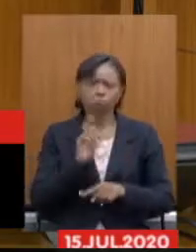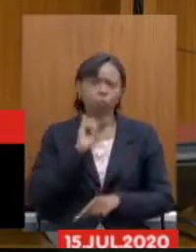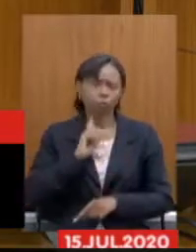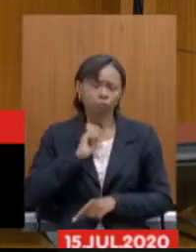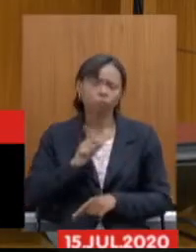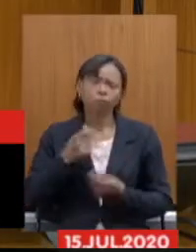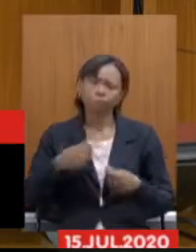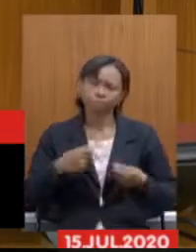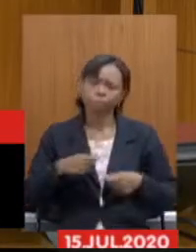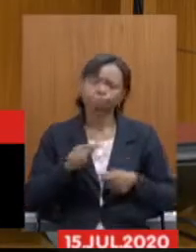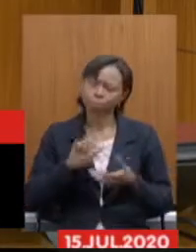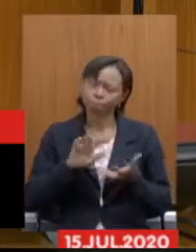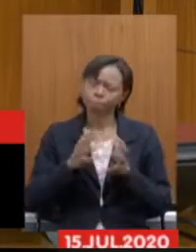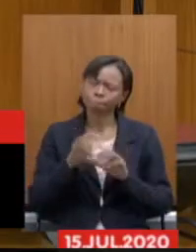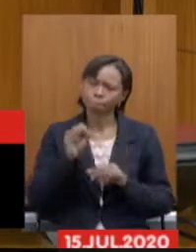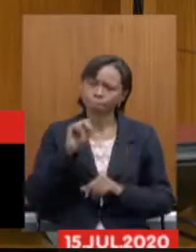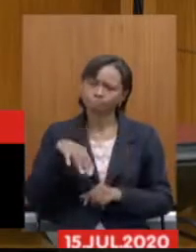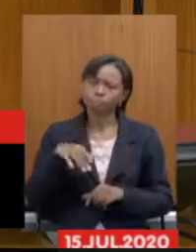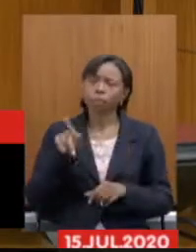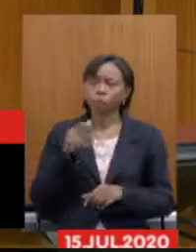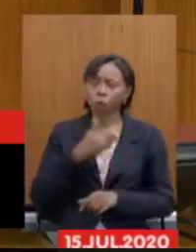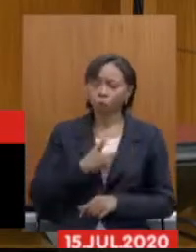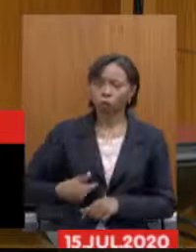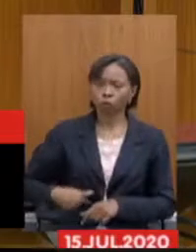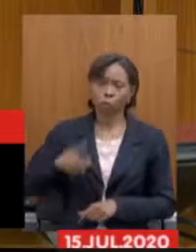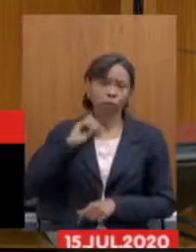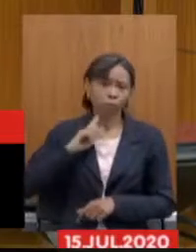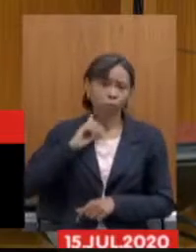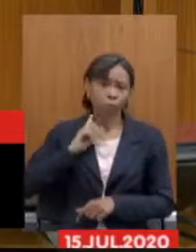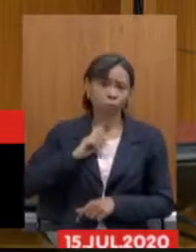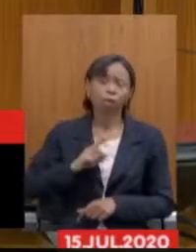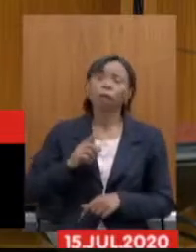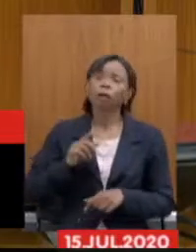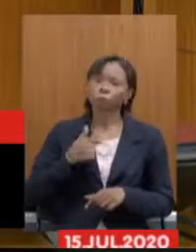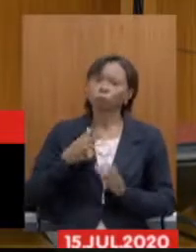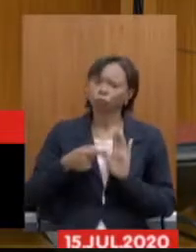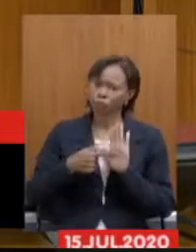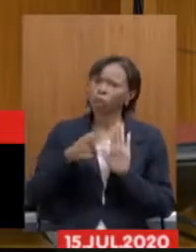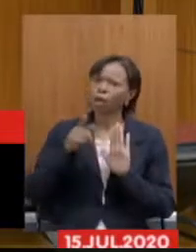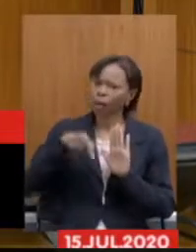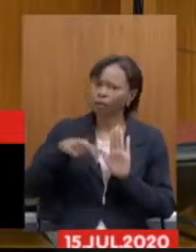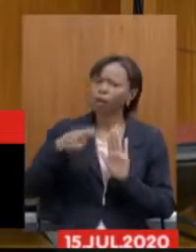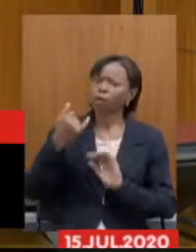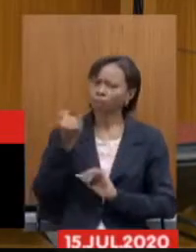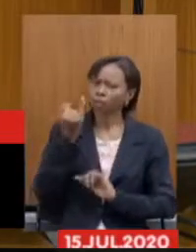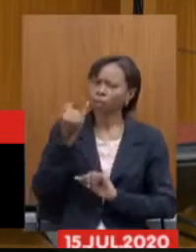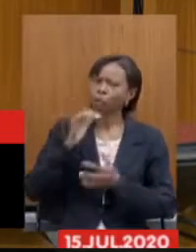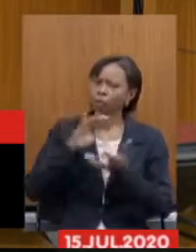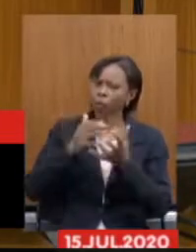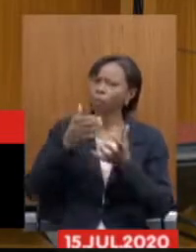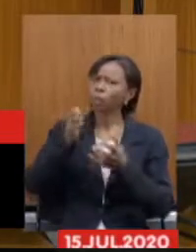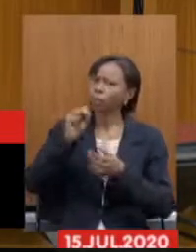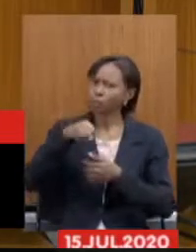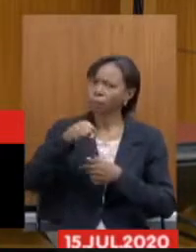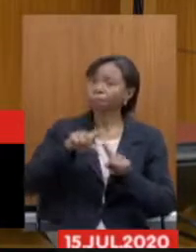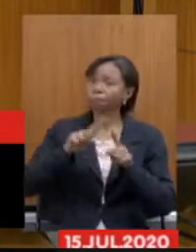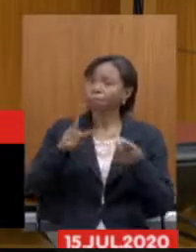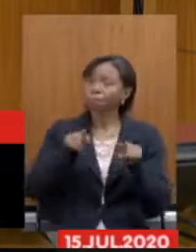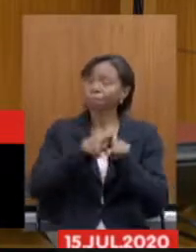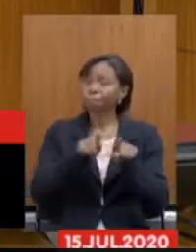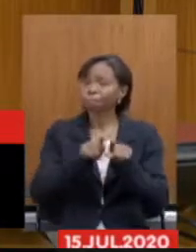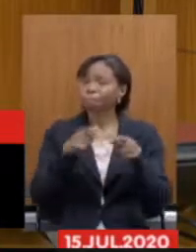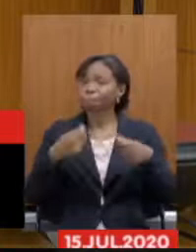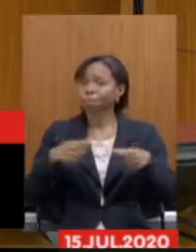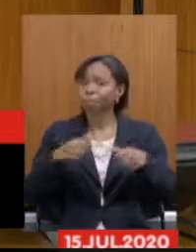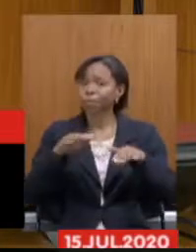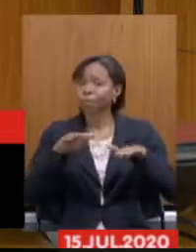e aqui registro ao governo do Estado de Minas Gerais que é, de fato, necessária uma reforma, mas é, de fato, também necessário encontrar